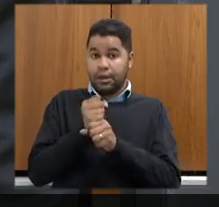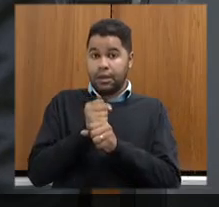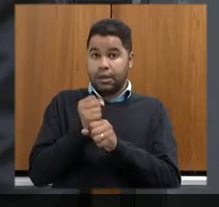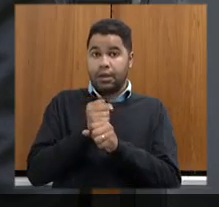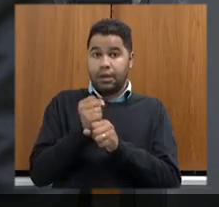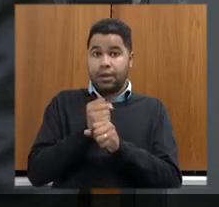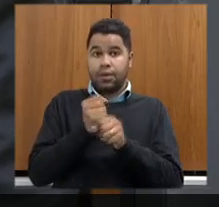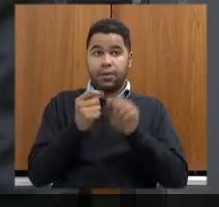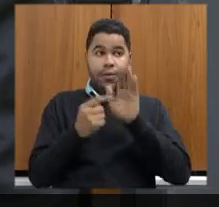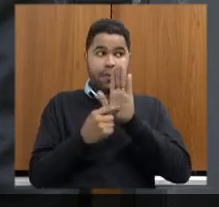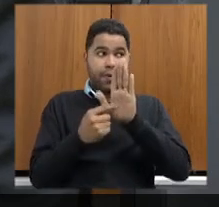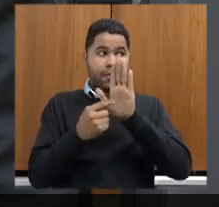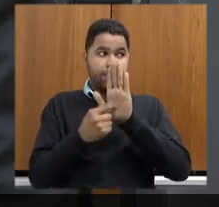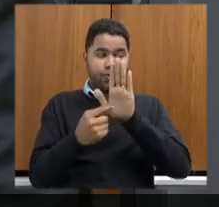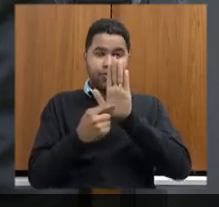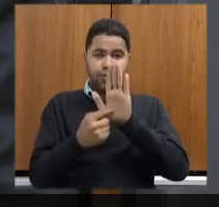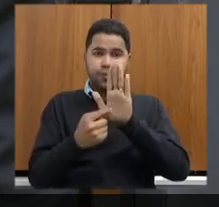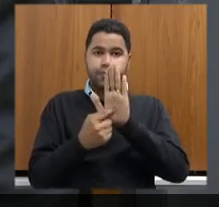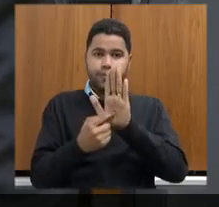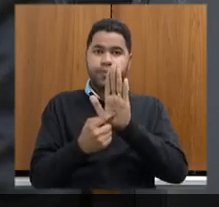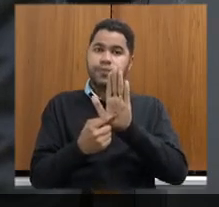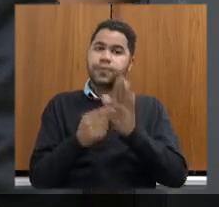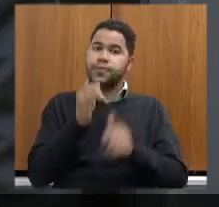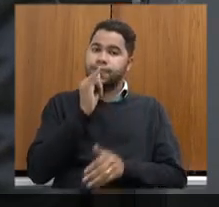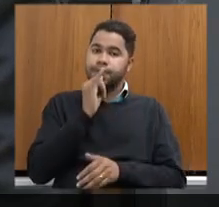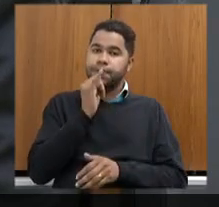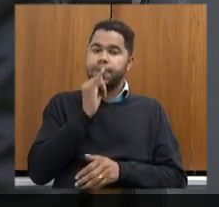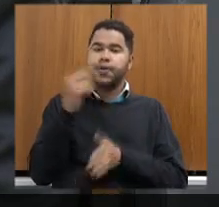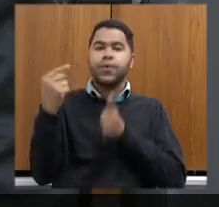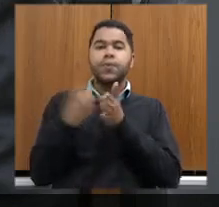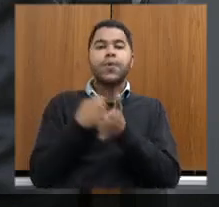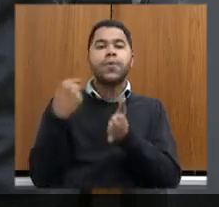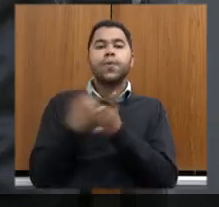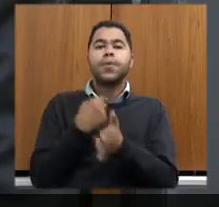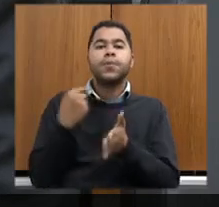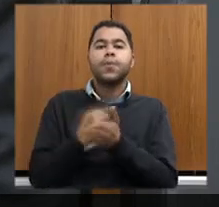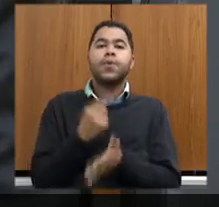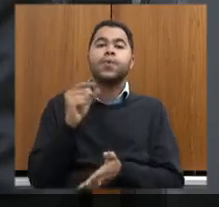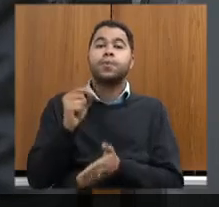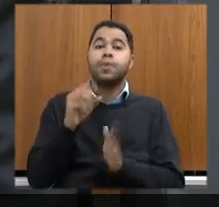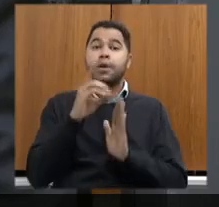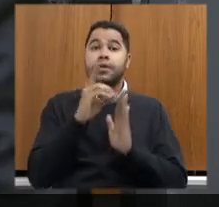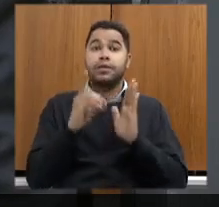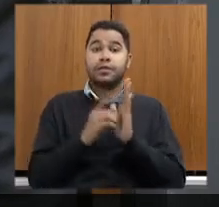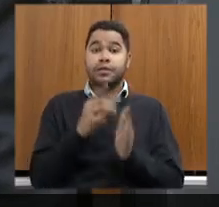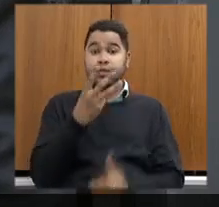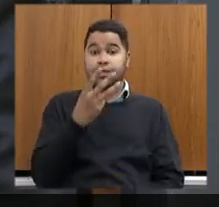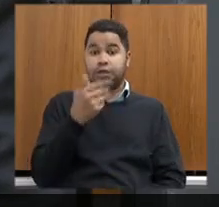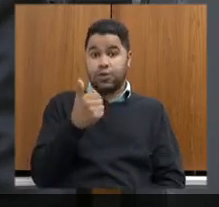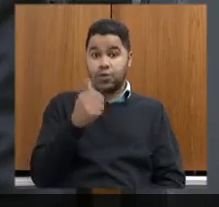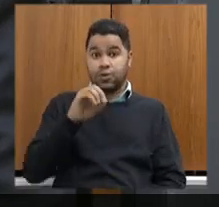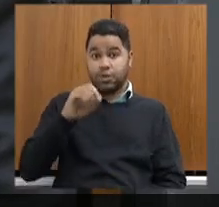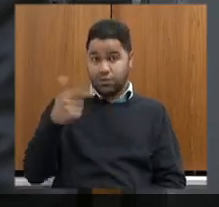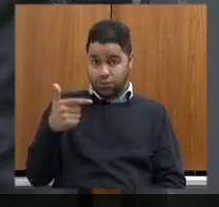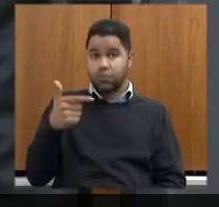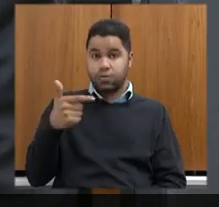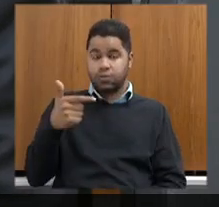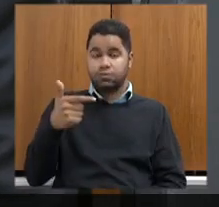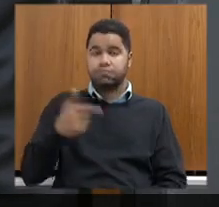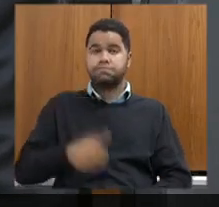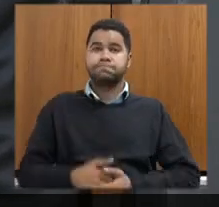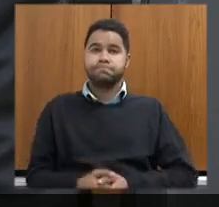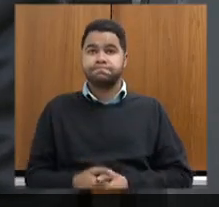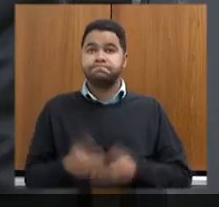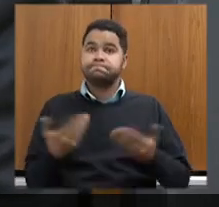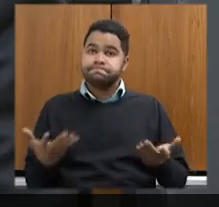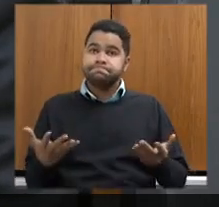exposição lá, e foi questionado muito sobre o decreto 3102. Então,